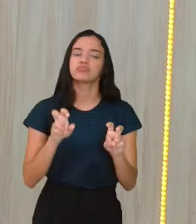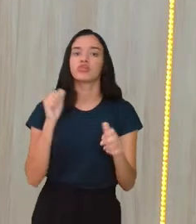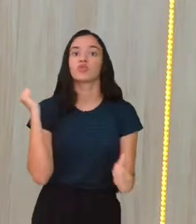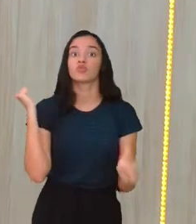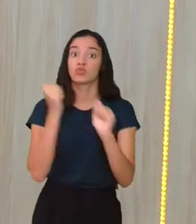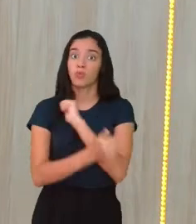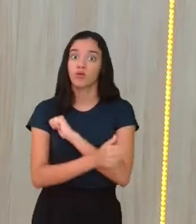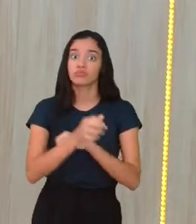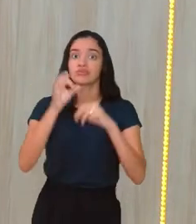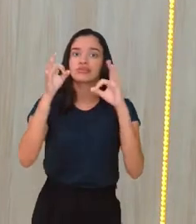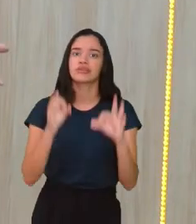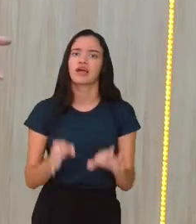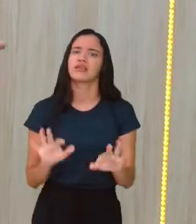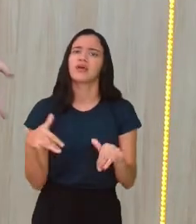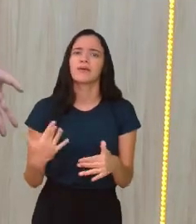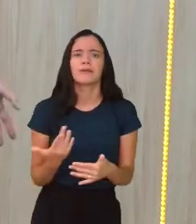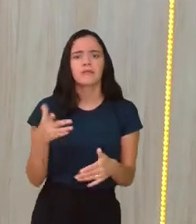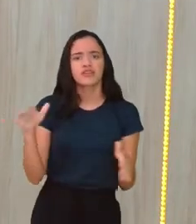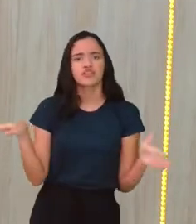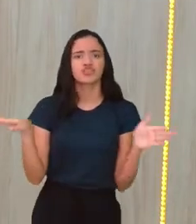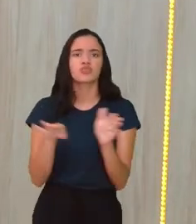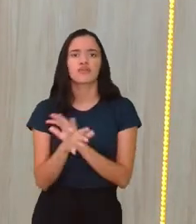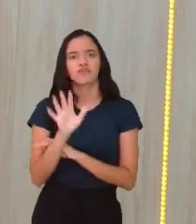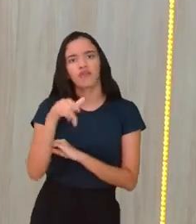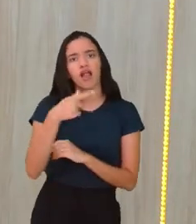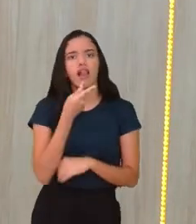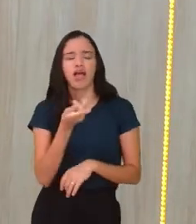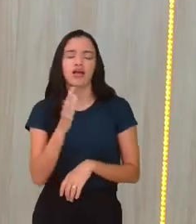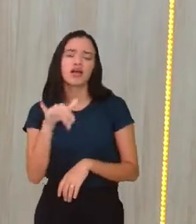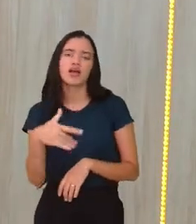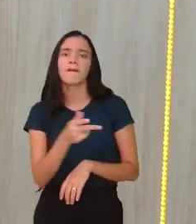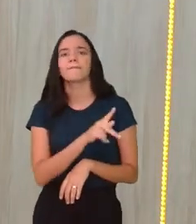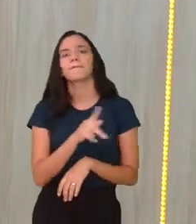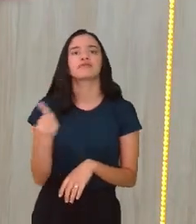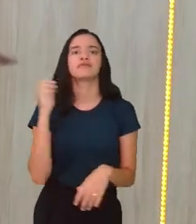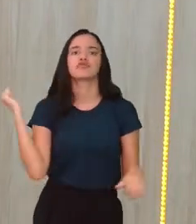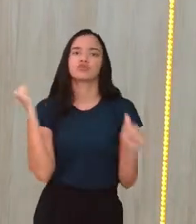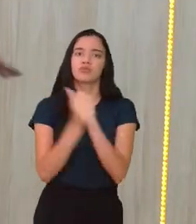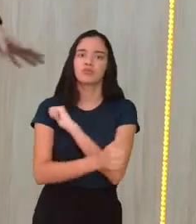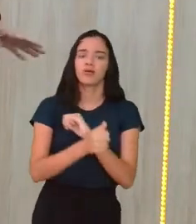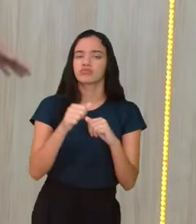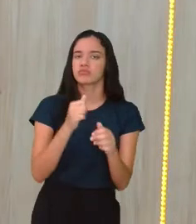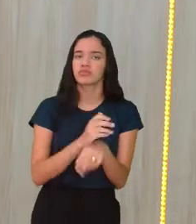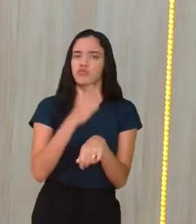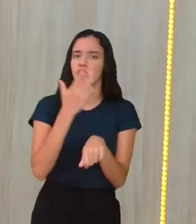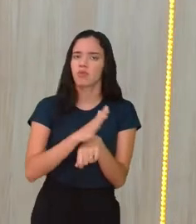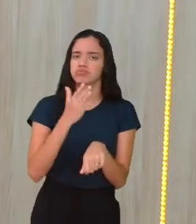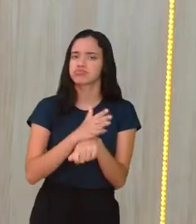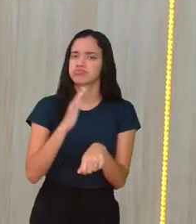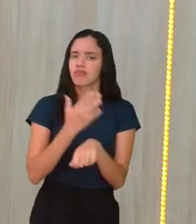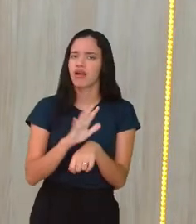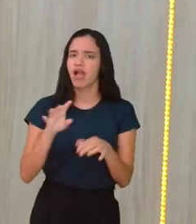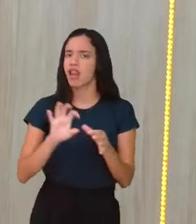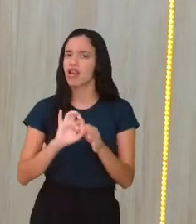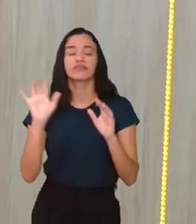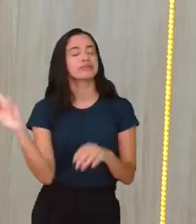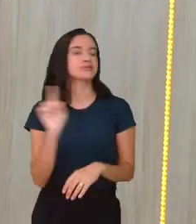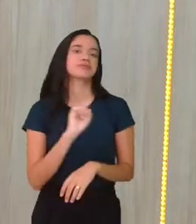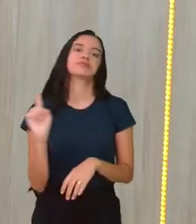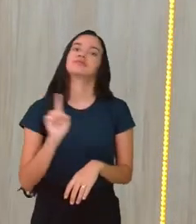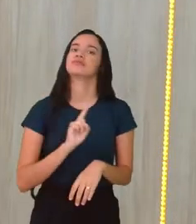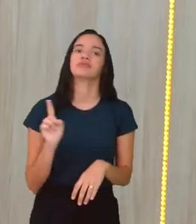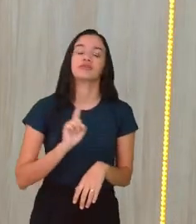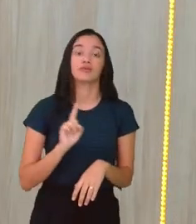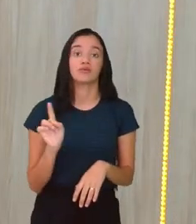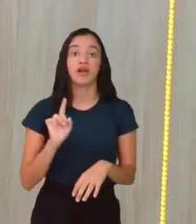esporte. Pelo amor de Deus, para ninguém chegar e dizer assim, ah, o professor Helene disse que esporte é qualquer atividade física. Não é bem